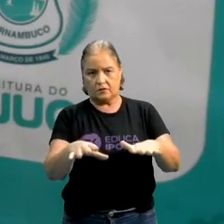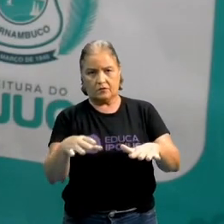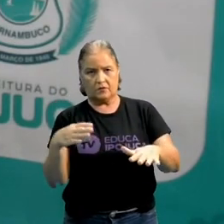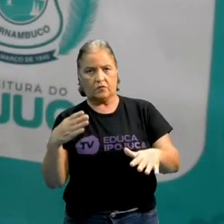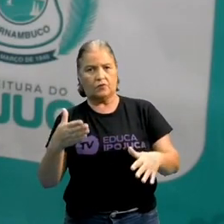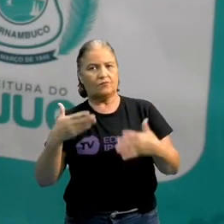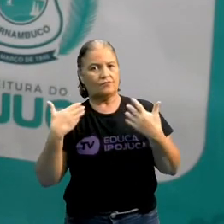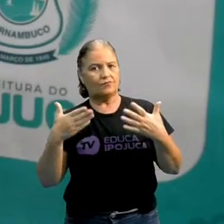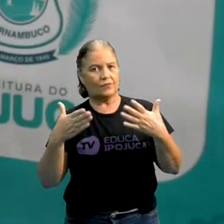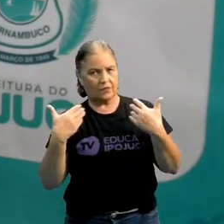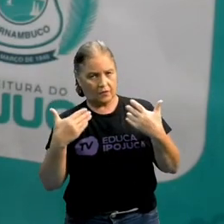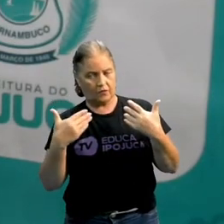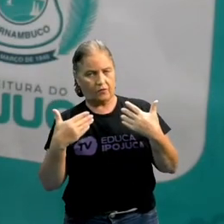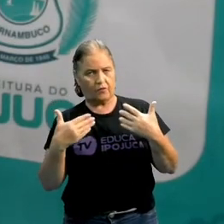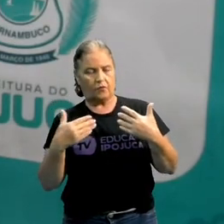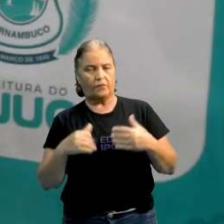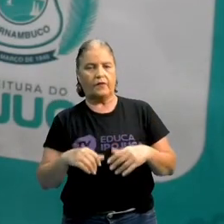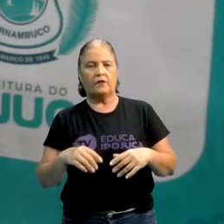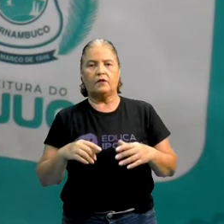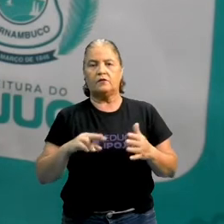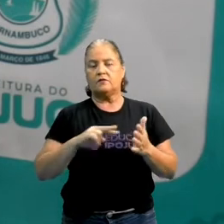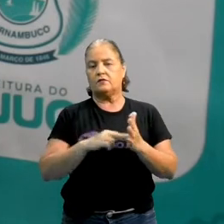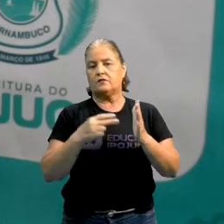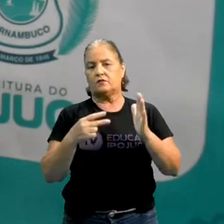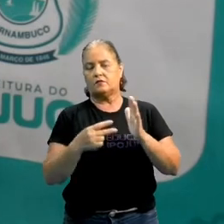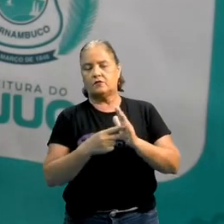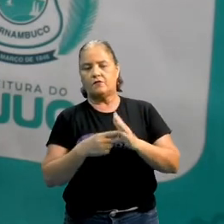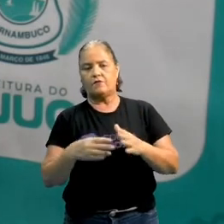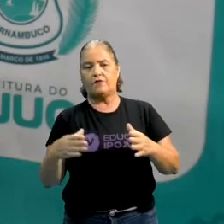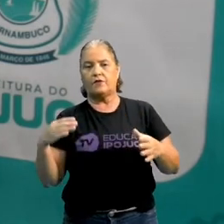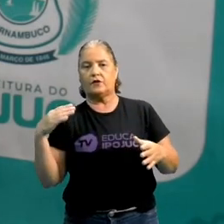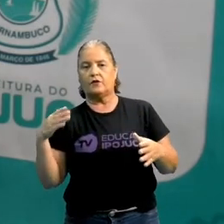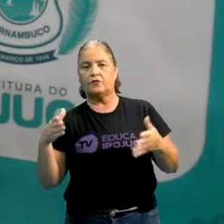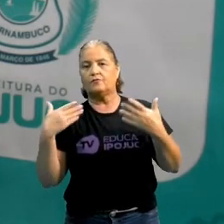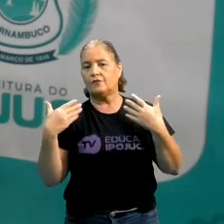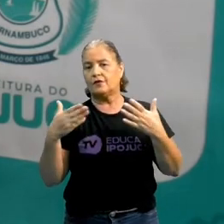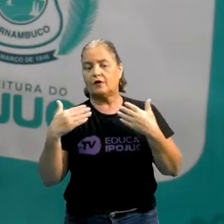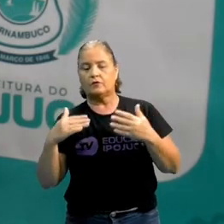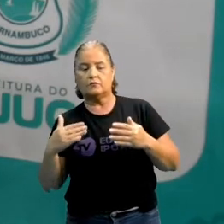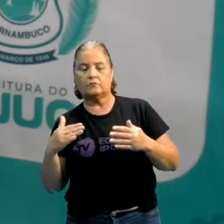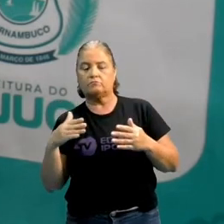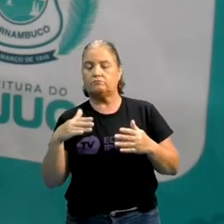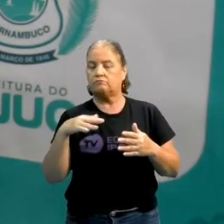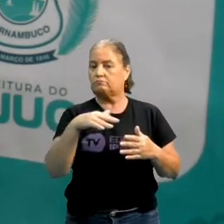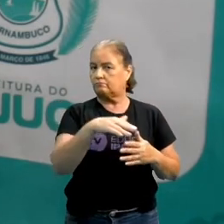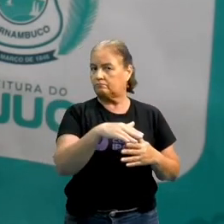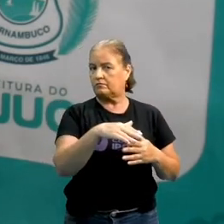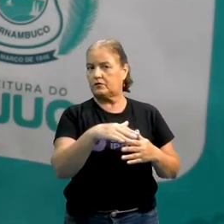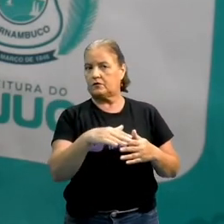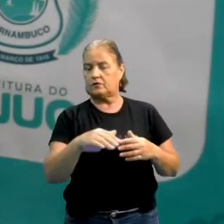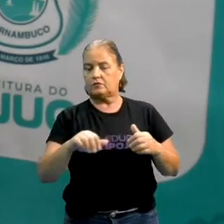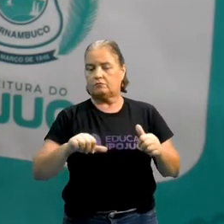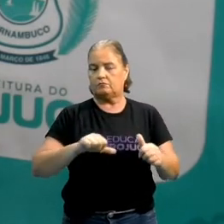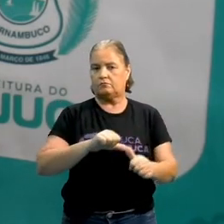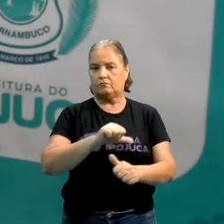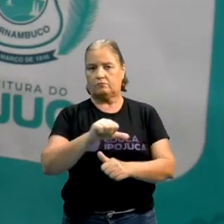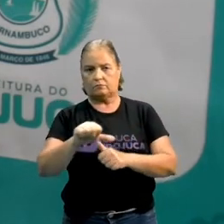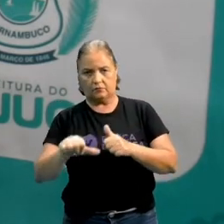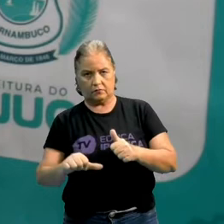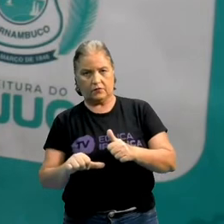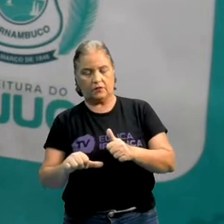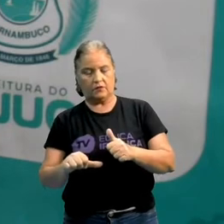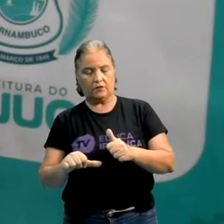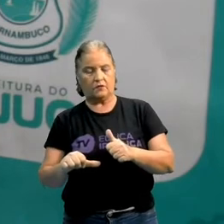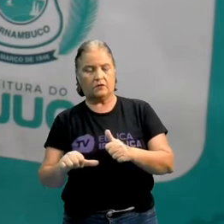que o calor, ele está caminhando, ele está indo para algum lugar. O a gente chama de transferência de calor. Ele está